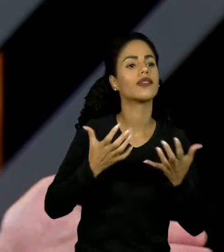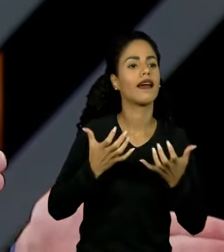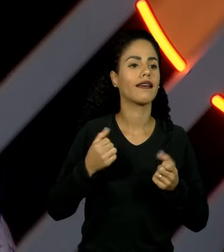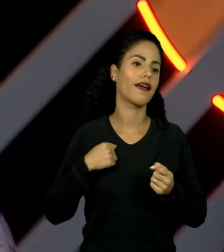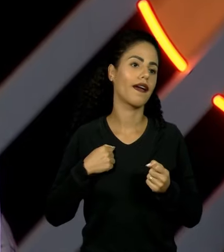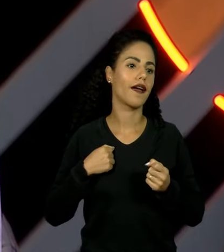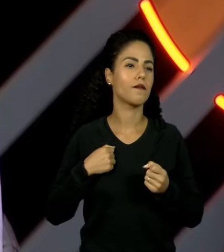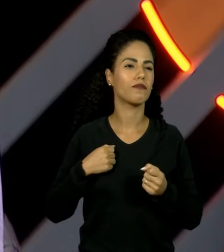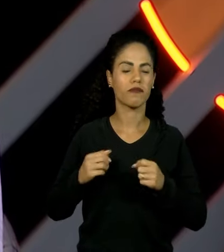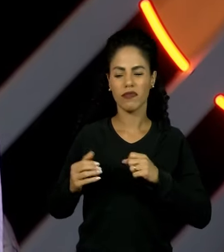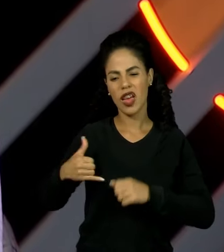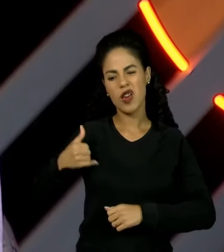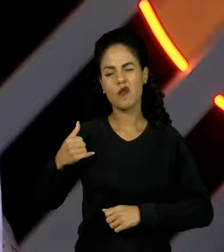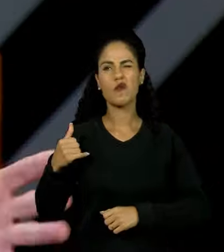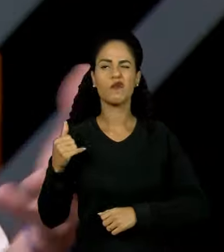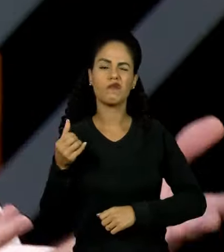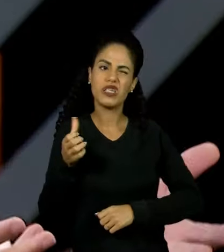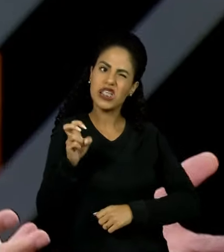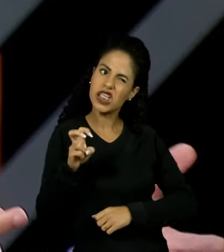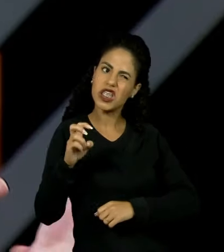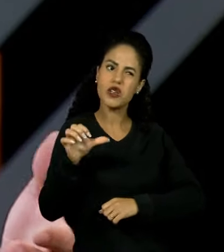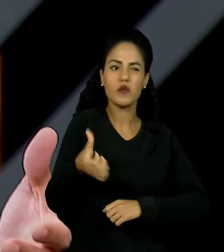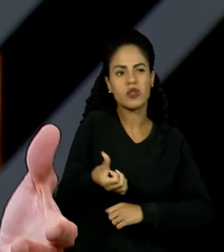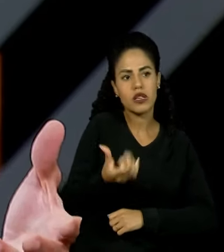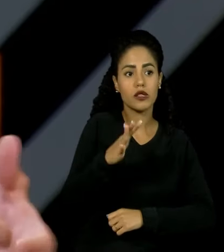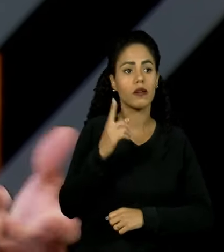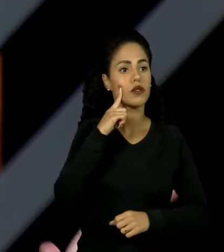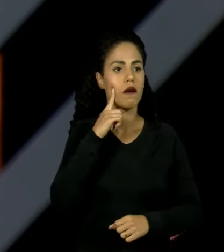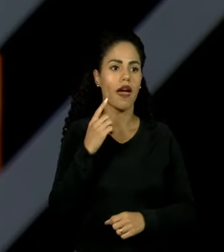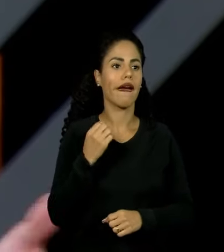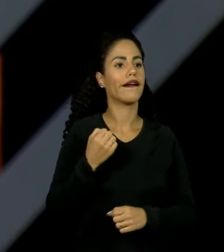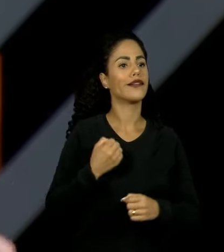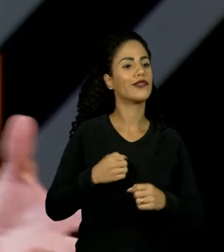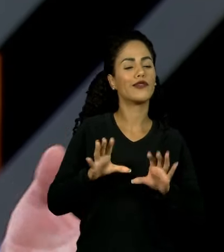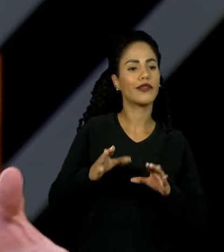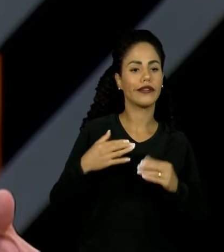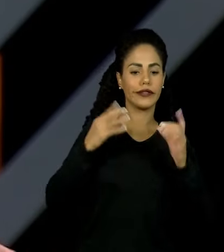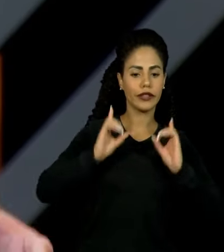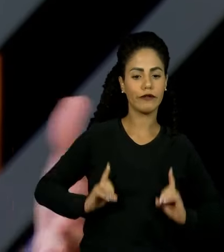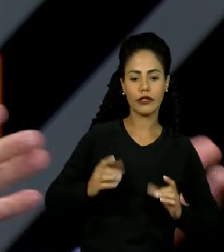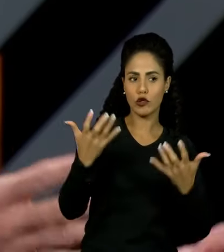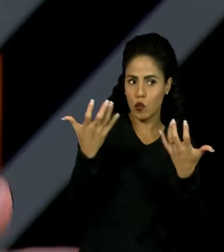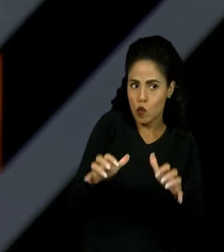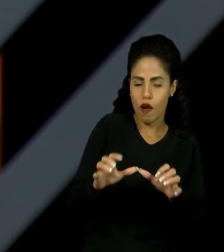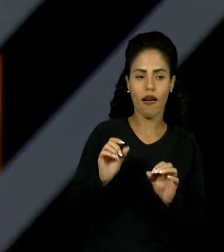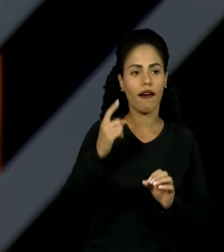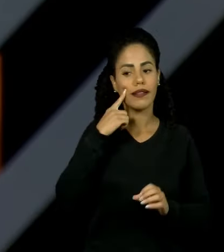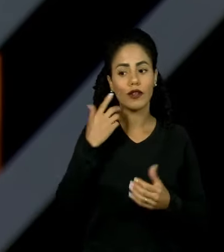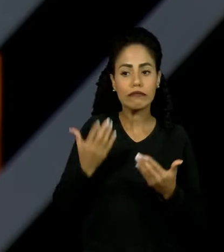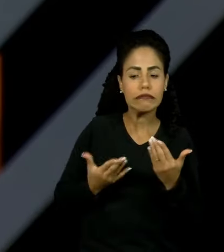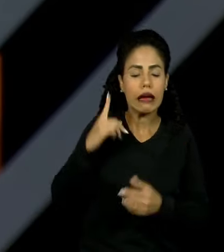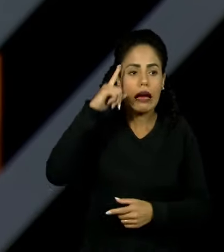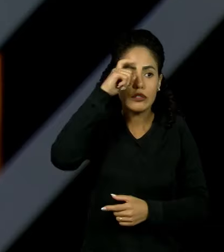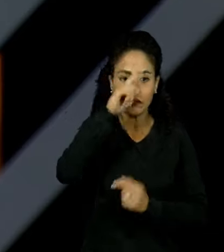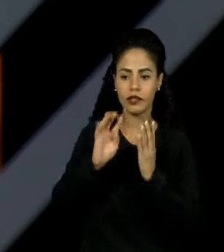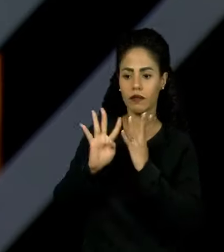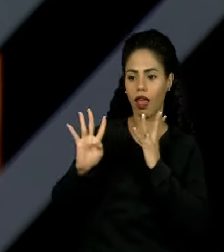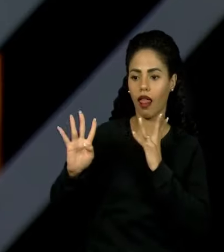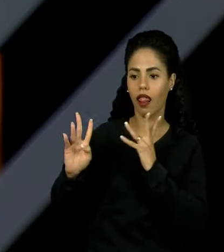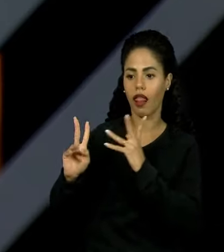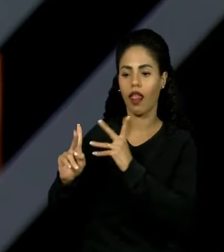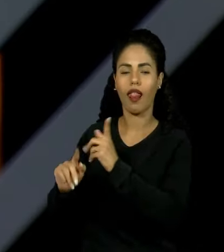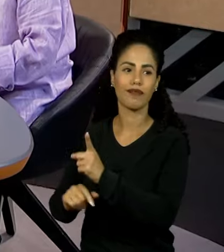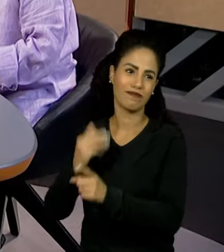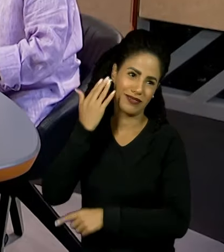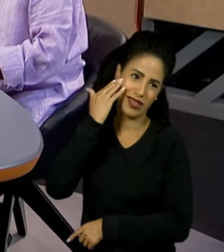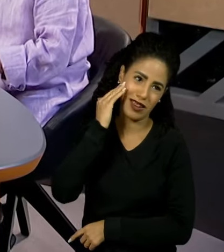com até 5, 6 anos, sem irmãos, sem deficiência. Isso acaba fazendo com que quem não esteja nesse perfil fique